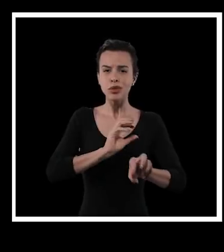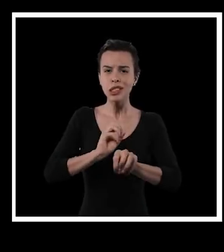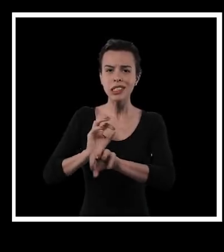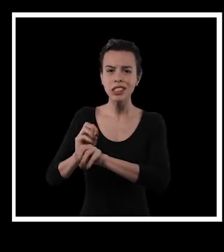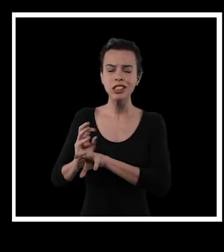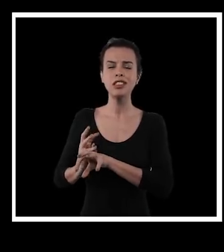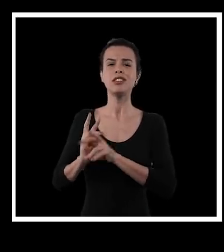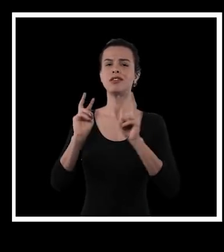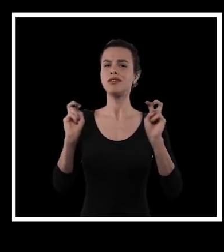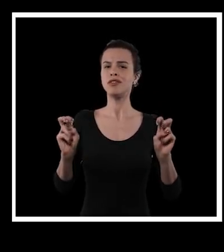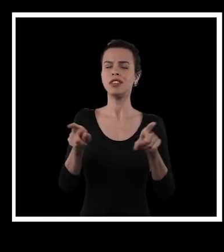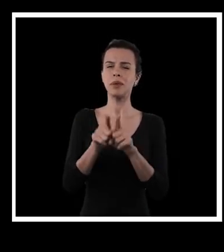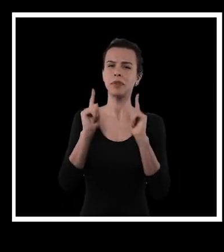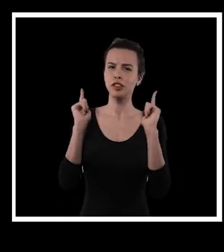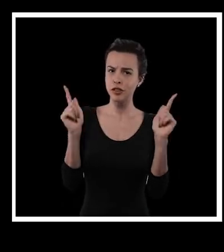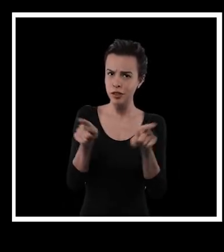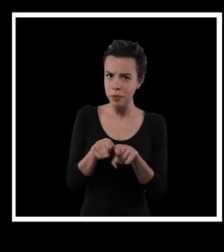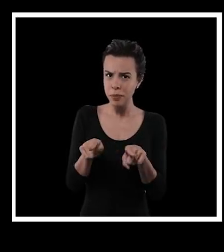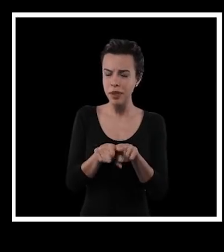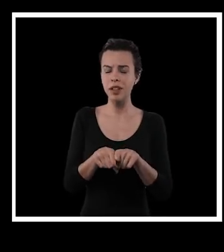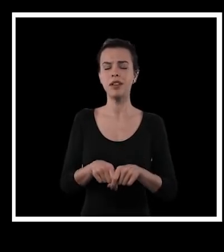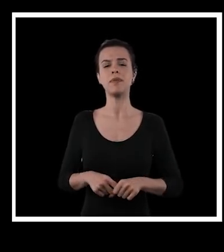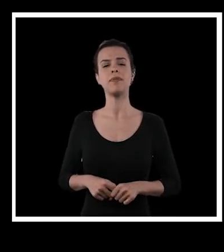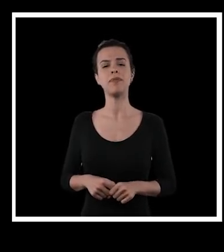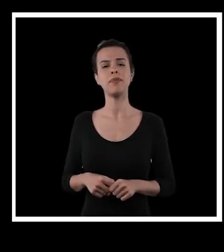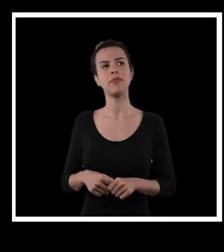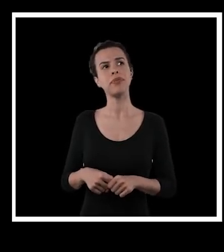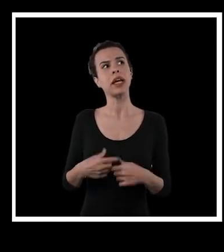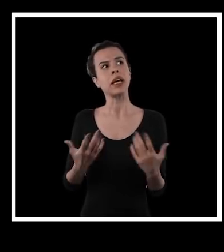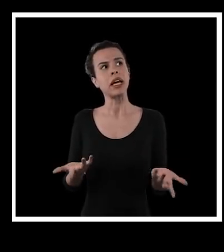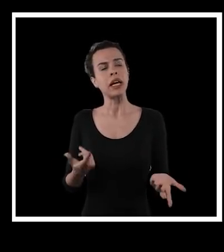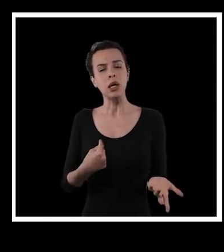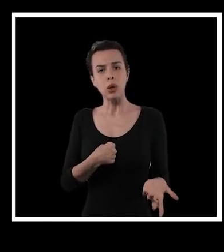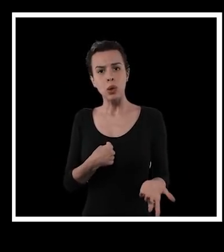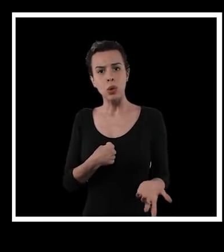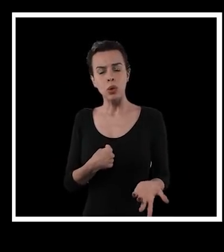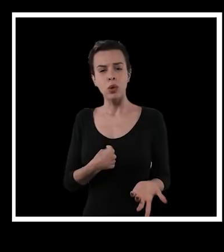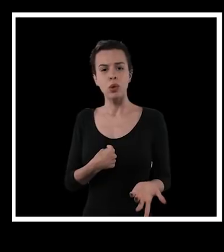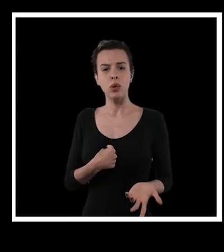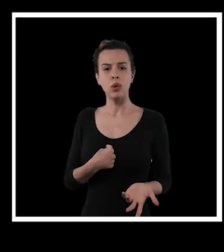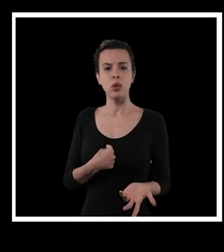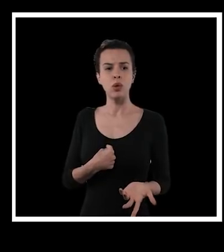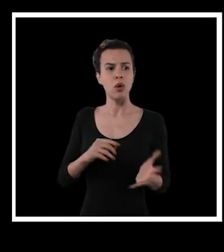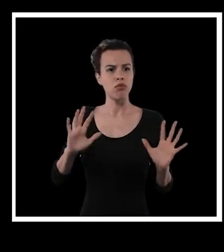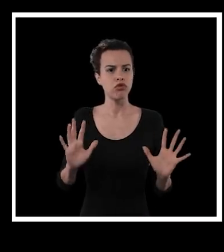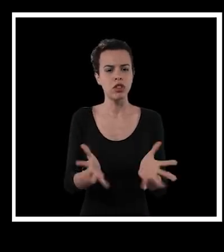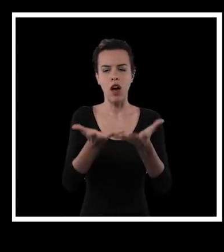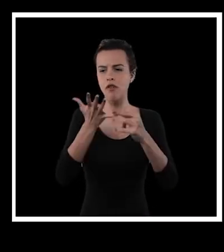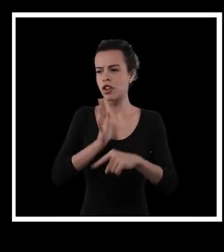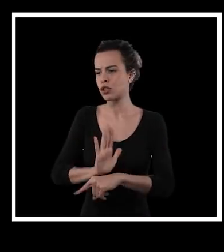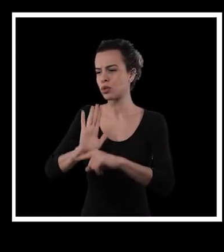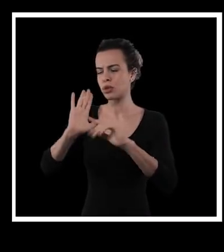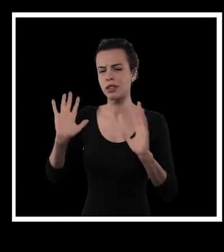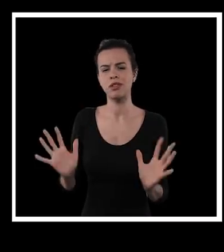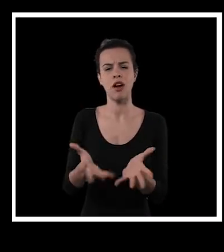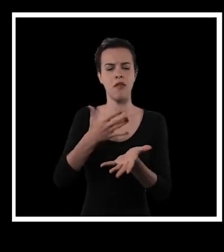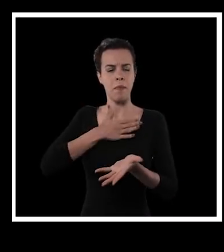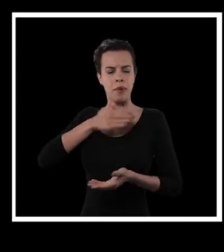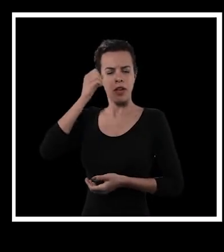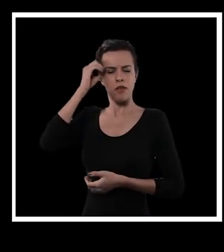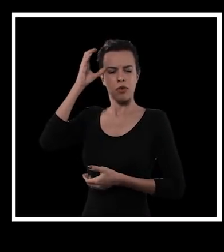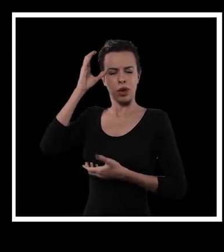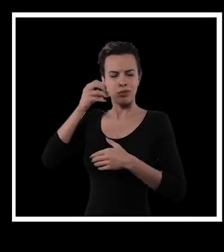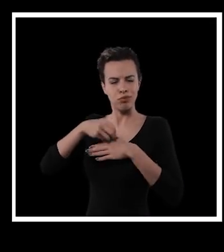educativos, de entretenimento também, não porque eu acho que eu vou salvar as pessoas com essa